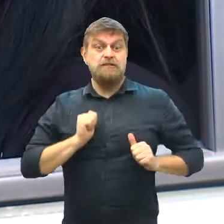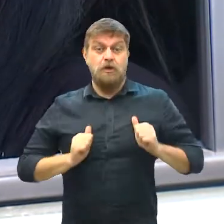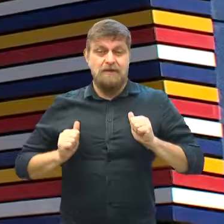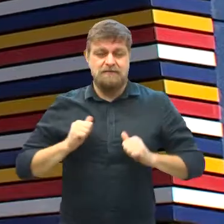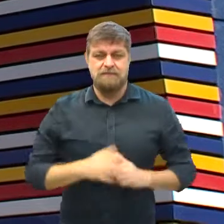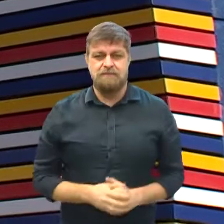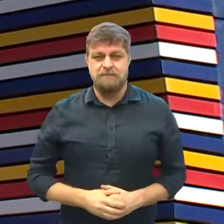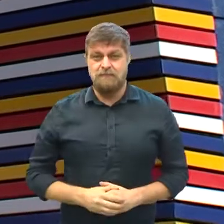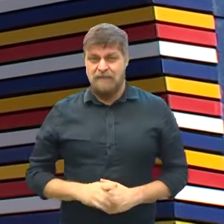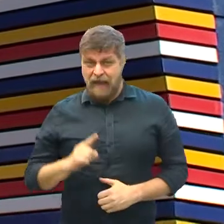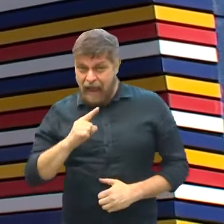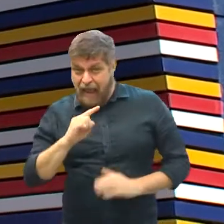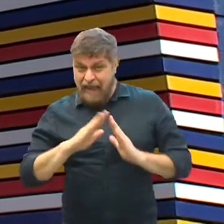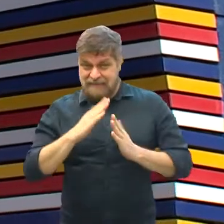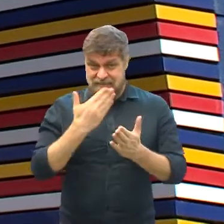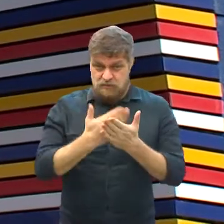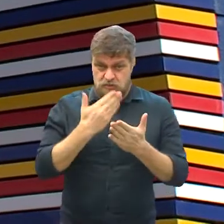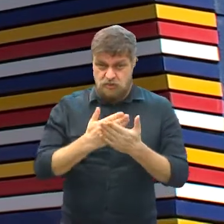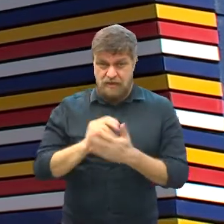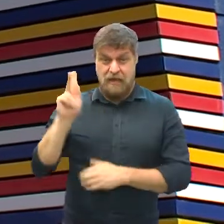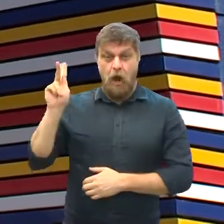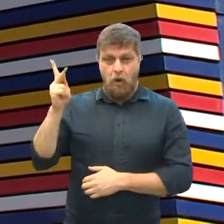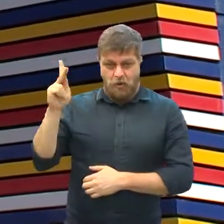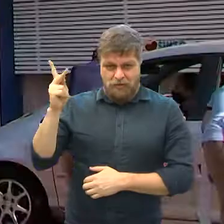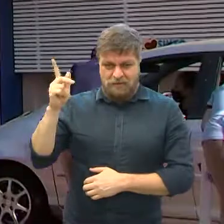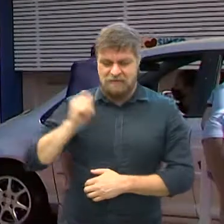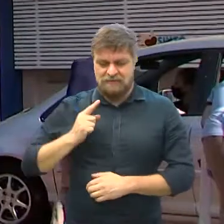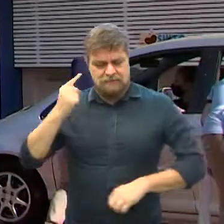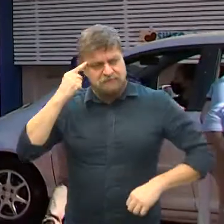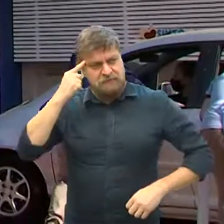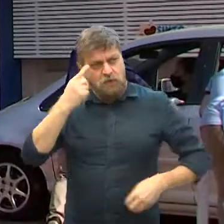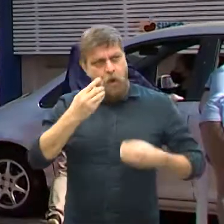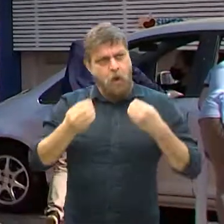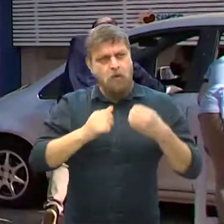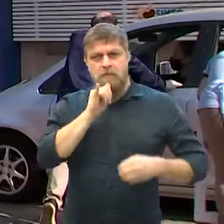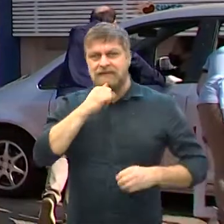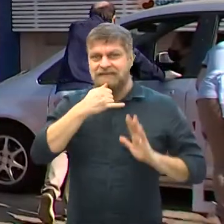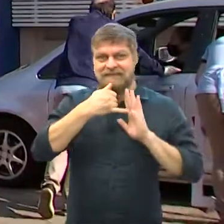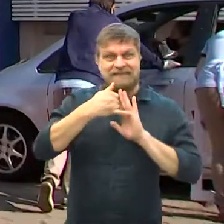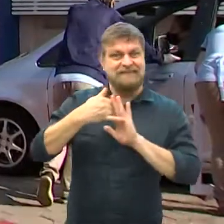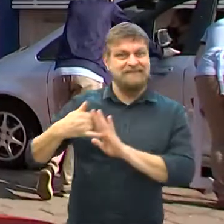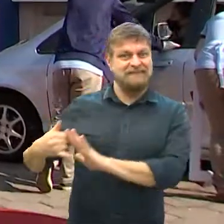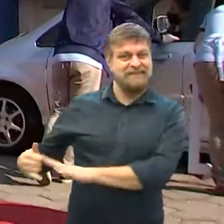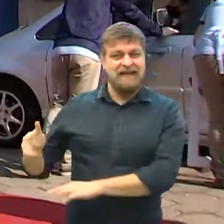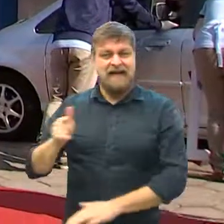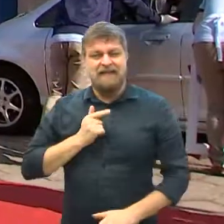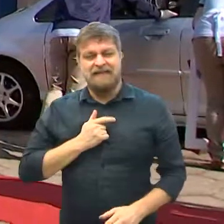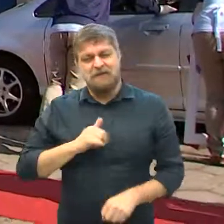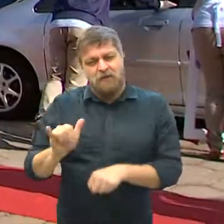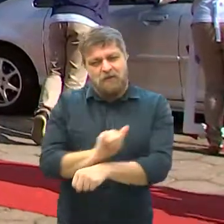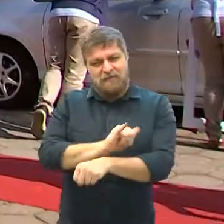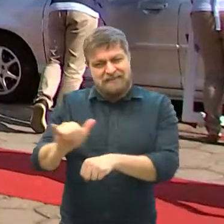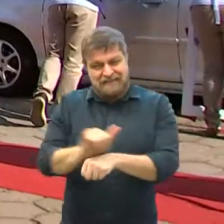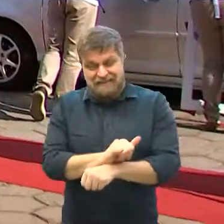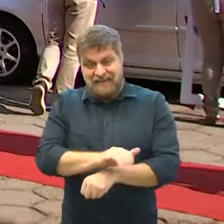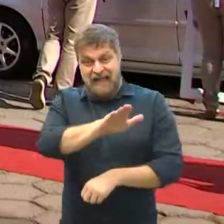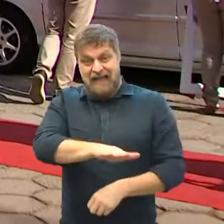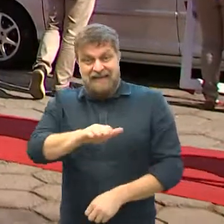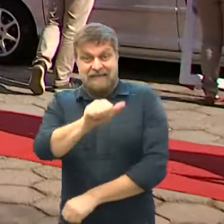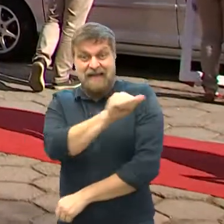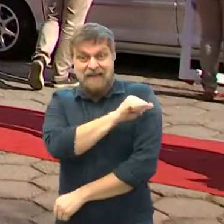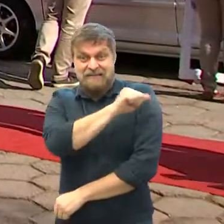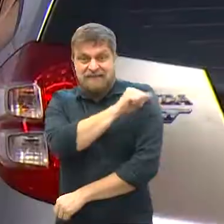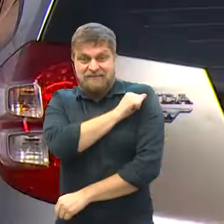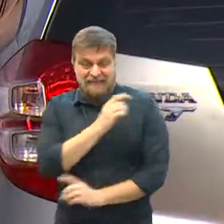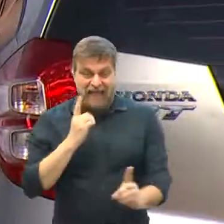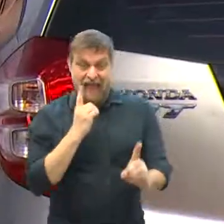voltar. Por isso, esse colégio de Hortolândia decidiu dar um chega para lá na tristeza, oferecendo uma possibilidade para a